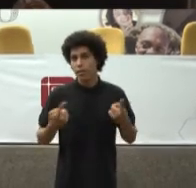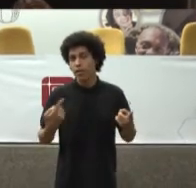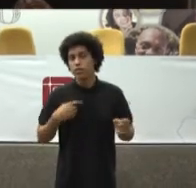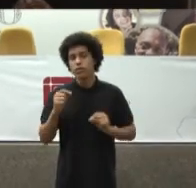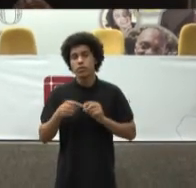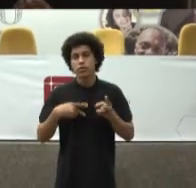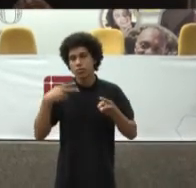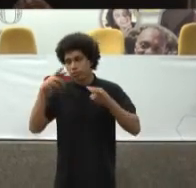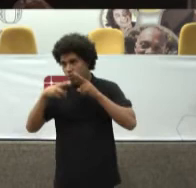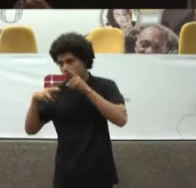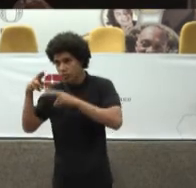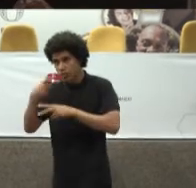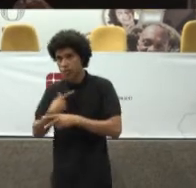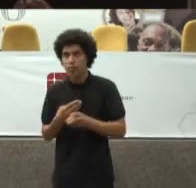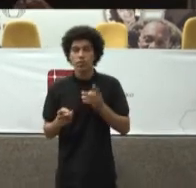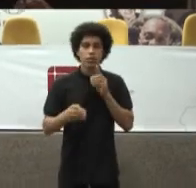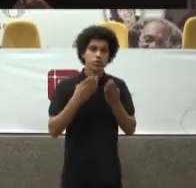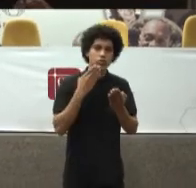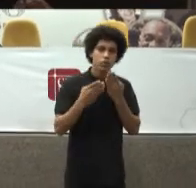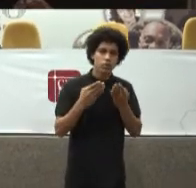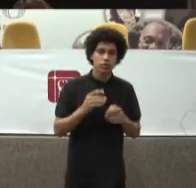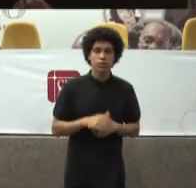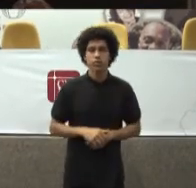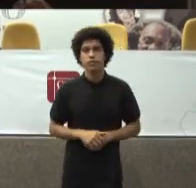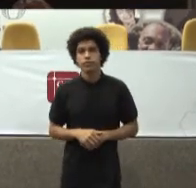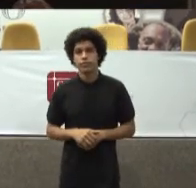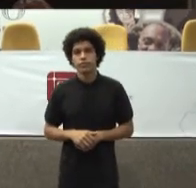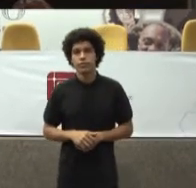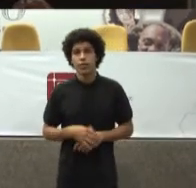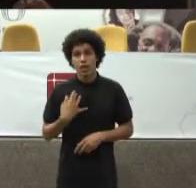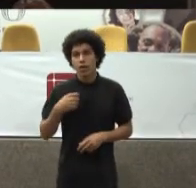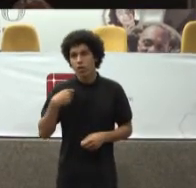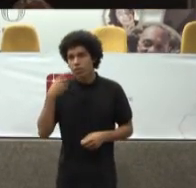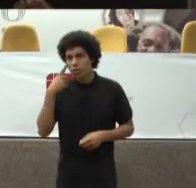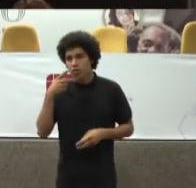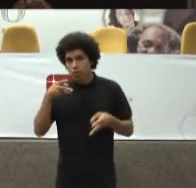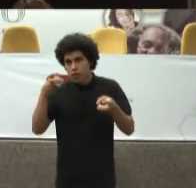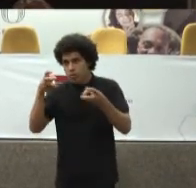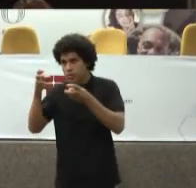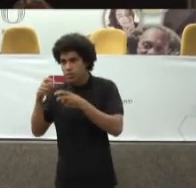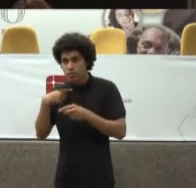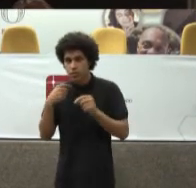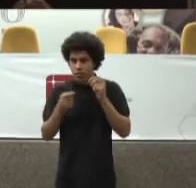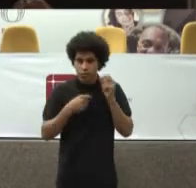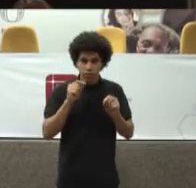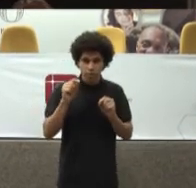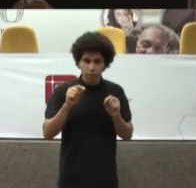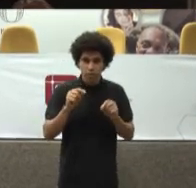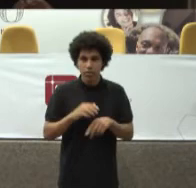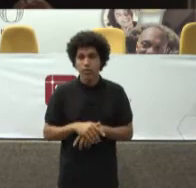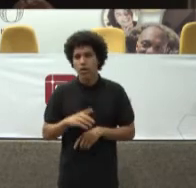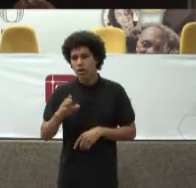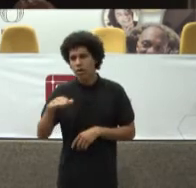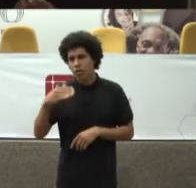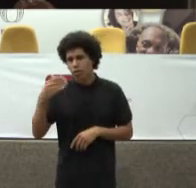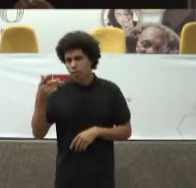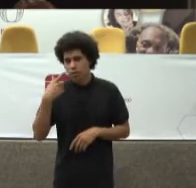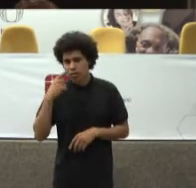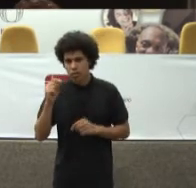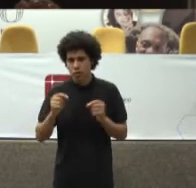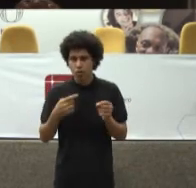Observado Nas discussões Pode passar Não é? Eu tenho observado O seguinte Que como